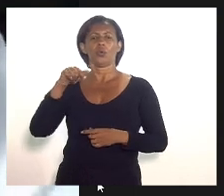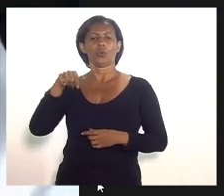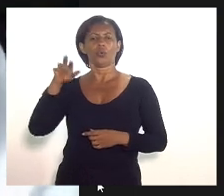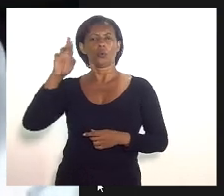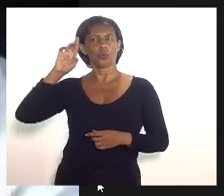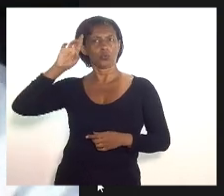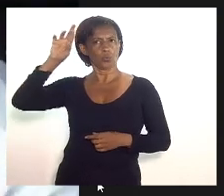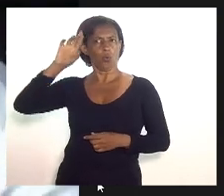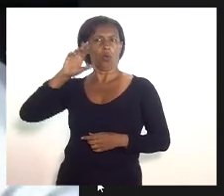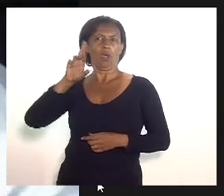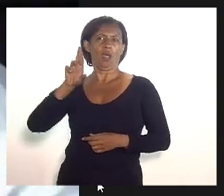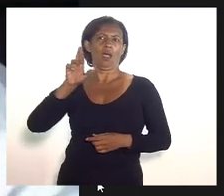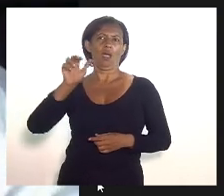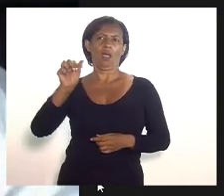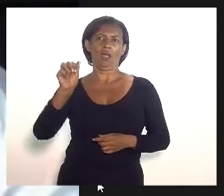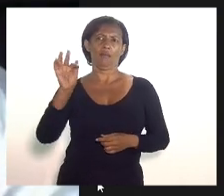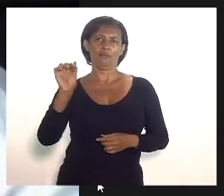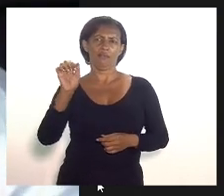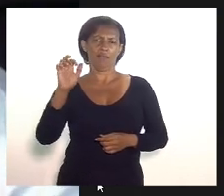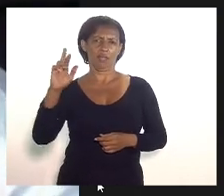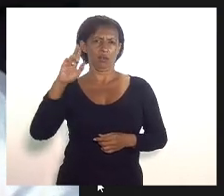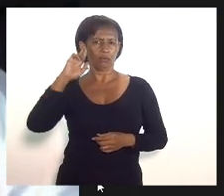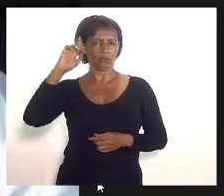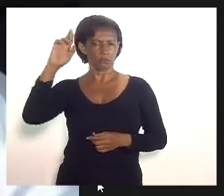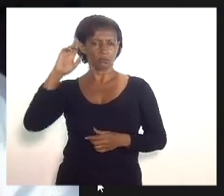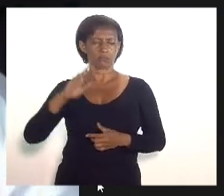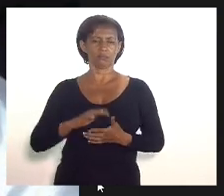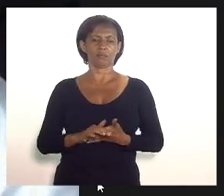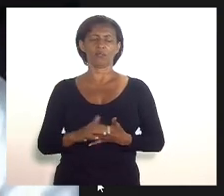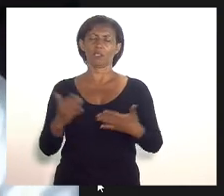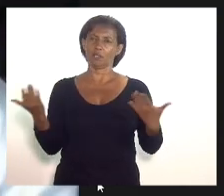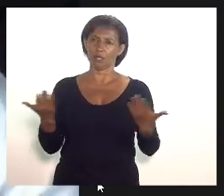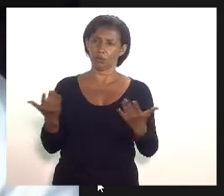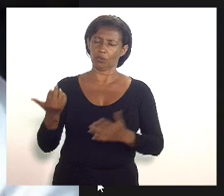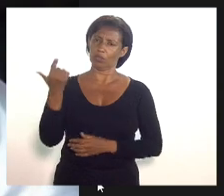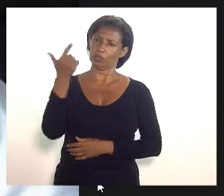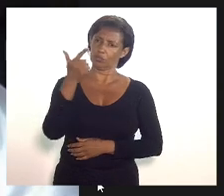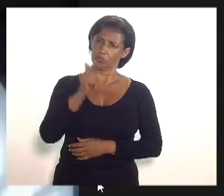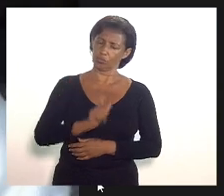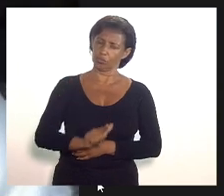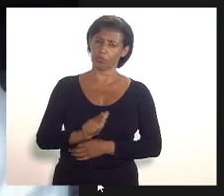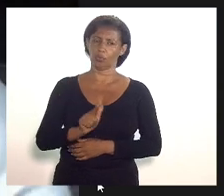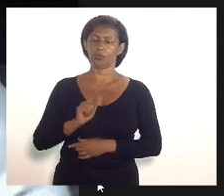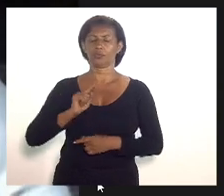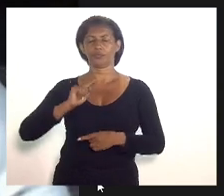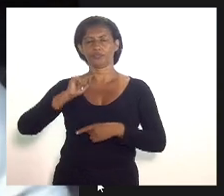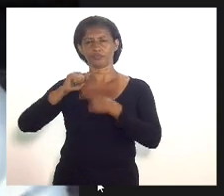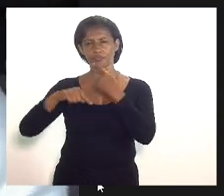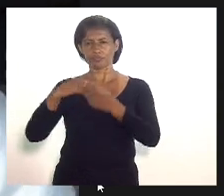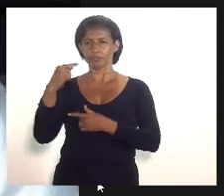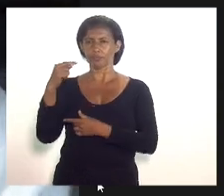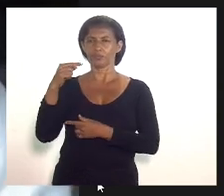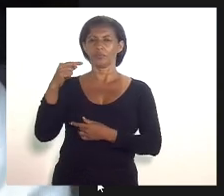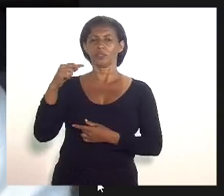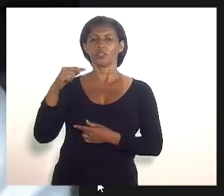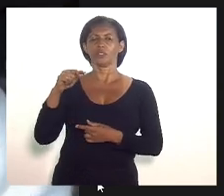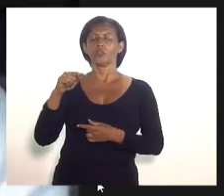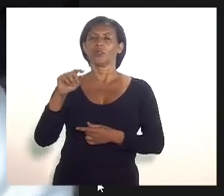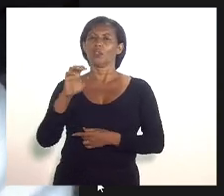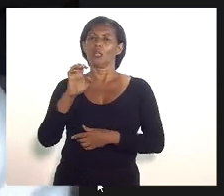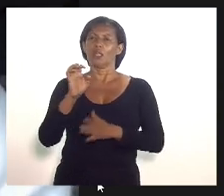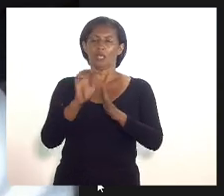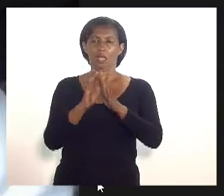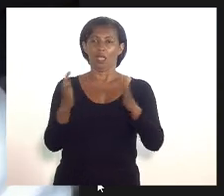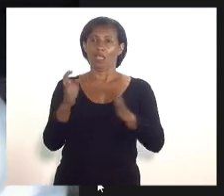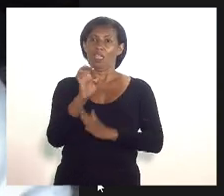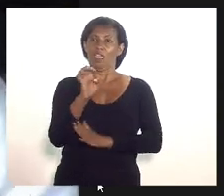Rafael e agora mais uma vez após o chamamento ele abriu o edital chamou